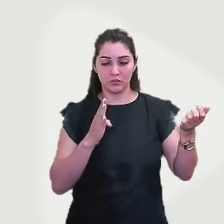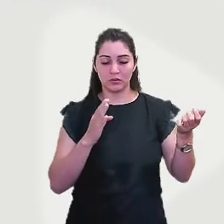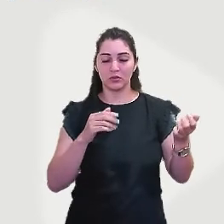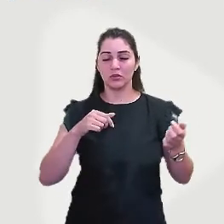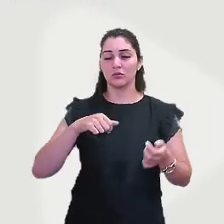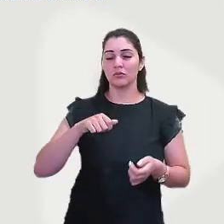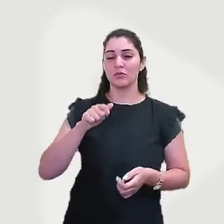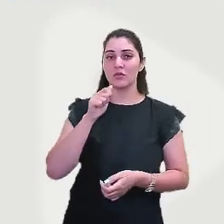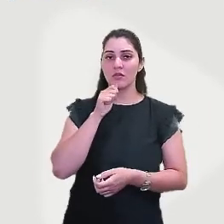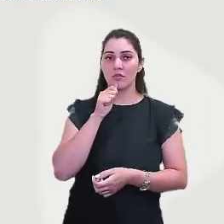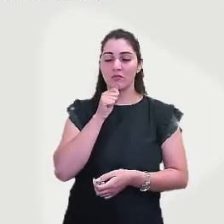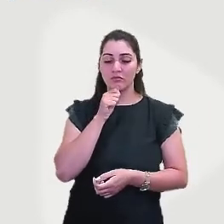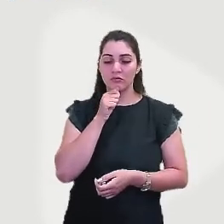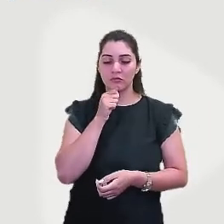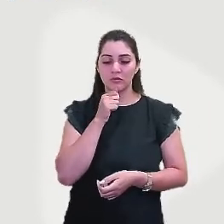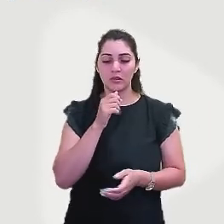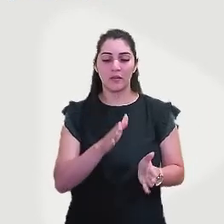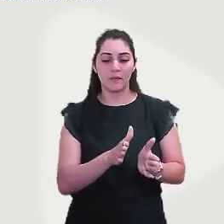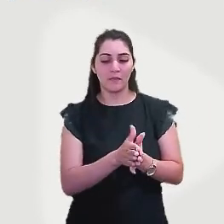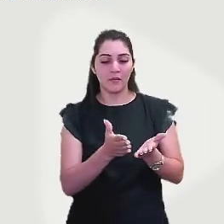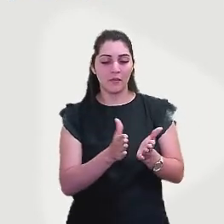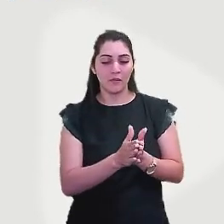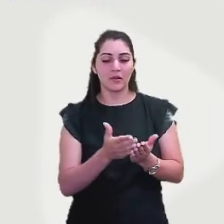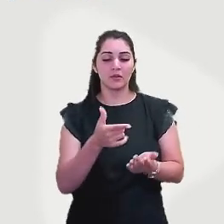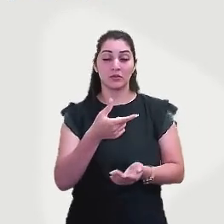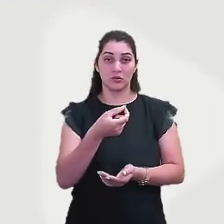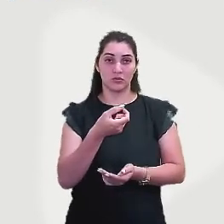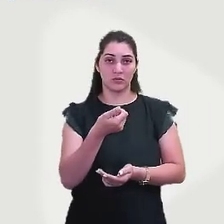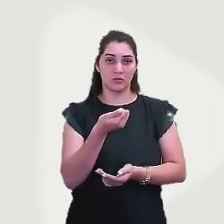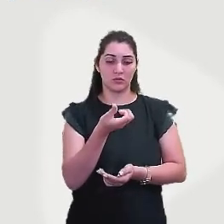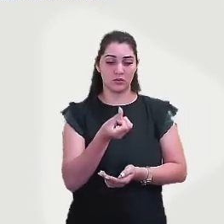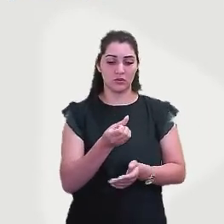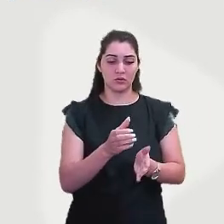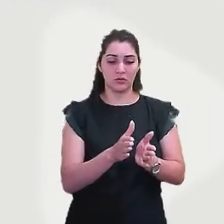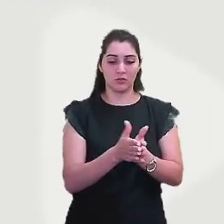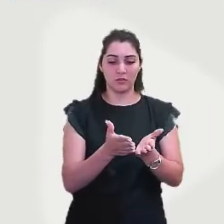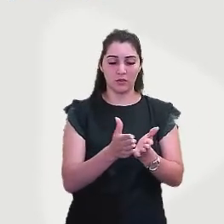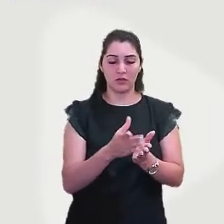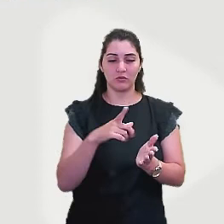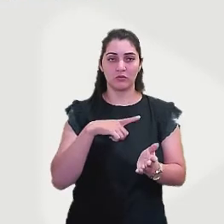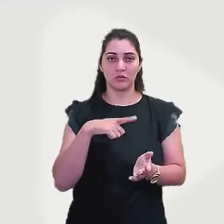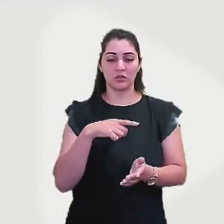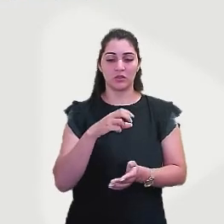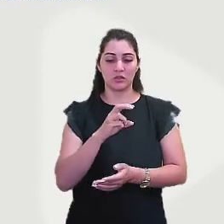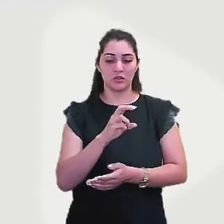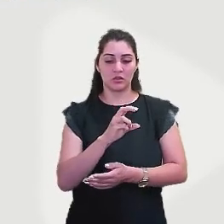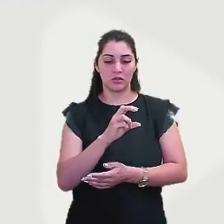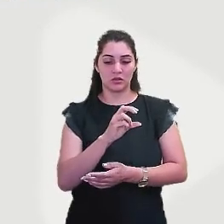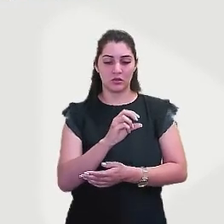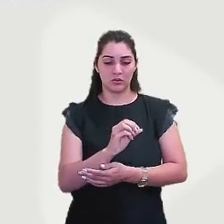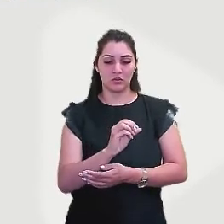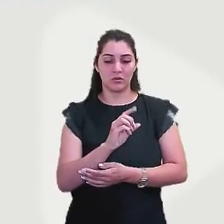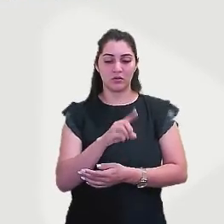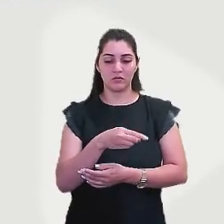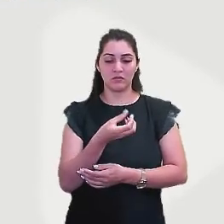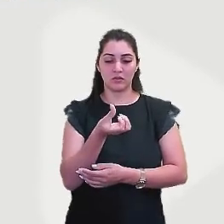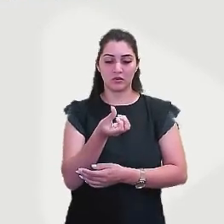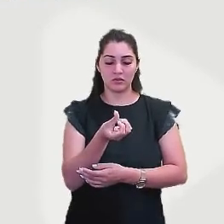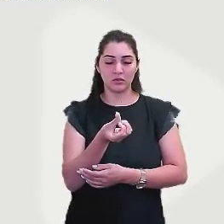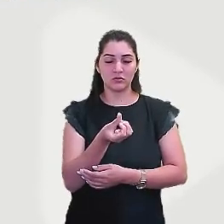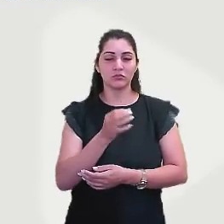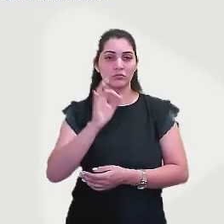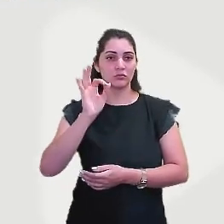condição de pobreza e sistema de pobreza em 2006. O México tinha 56% da população de pobres no total, quer dizer,